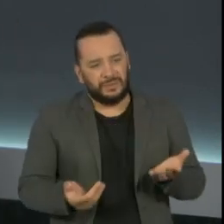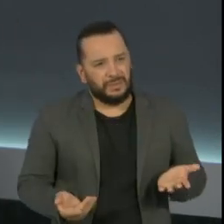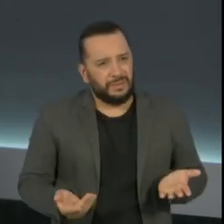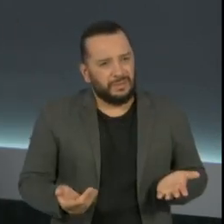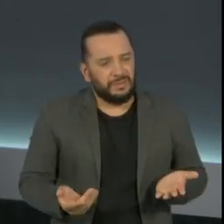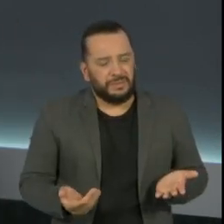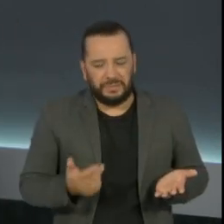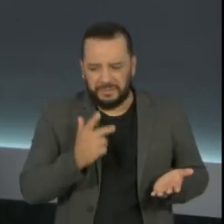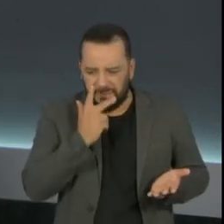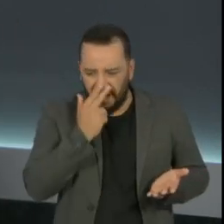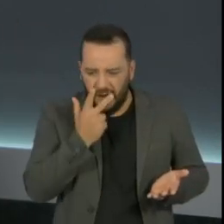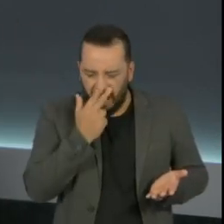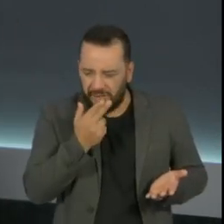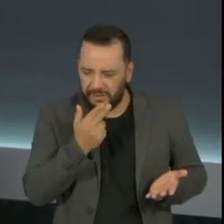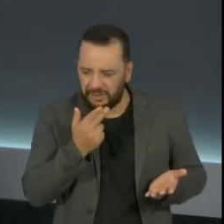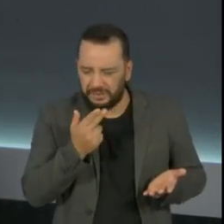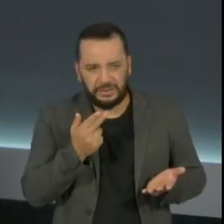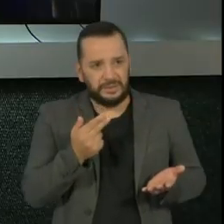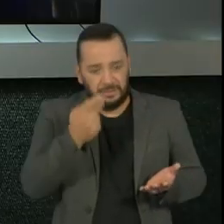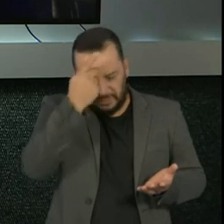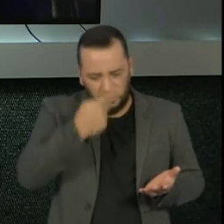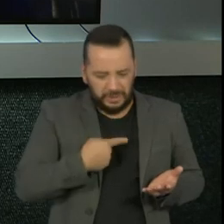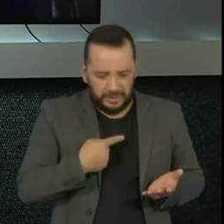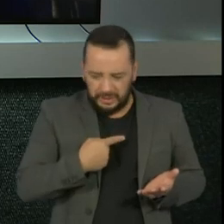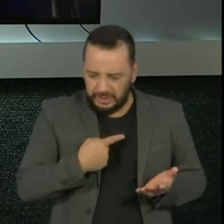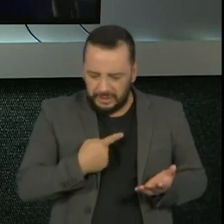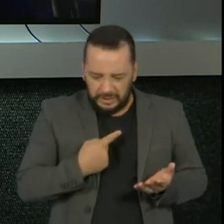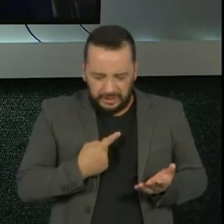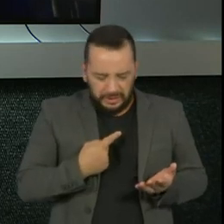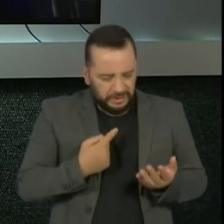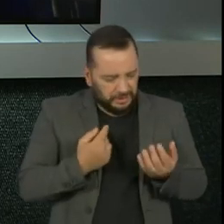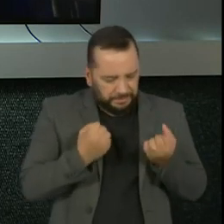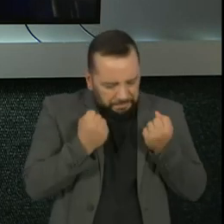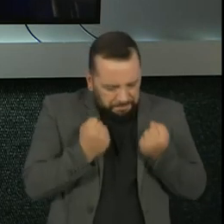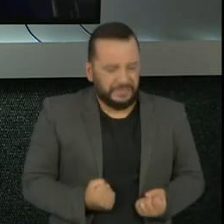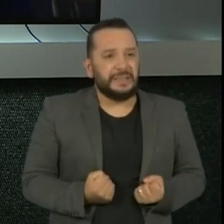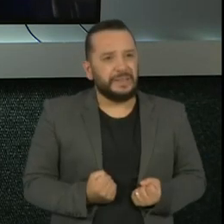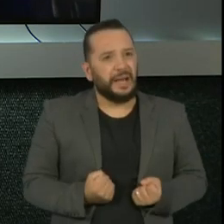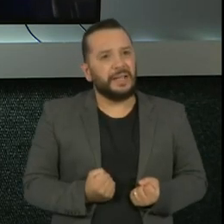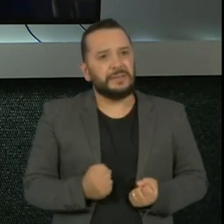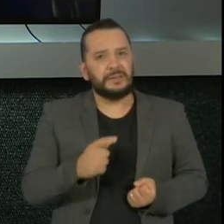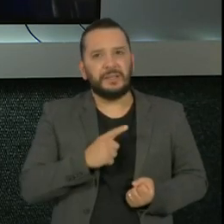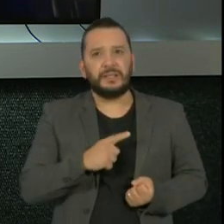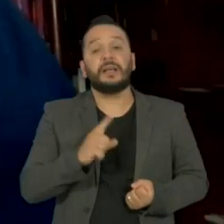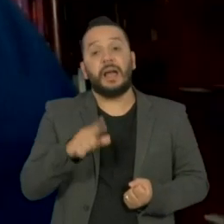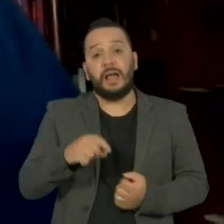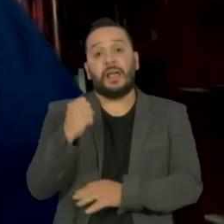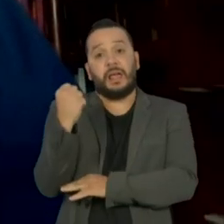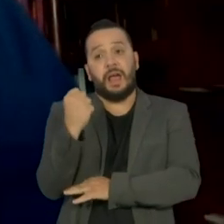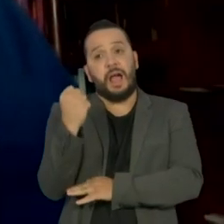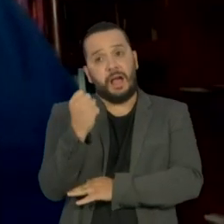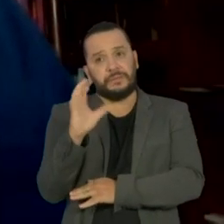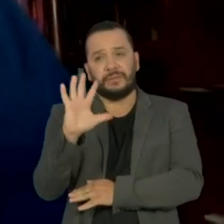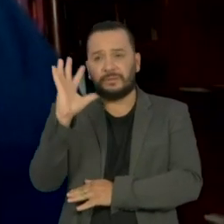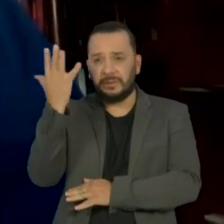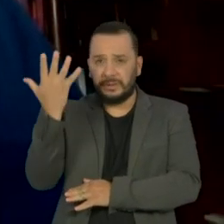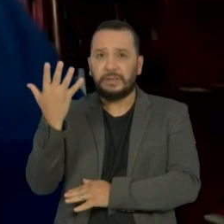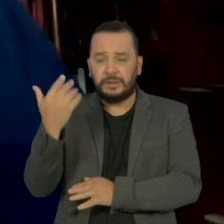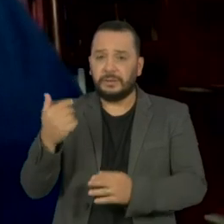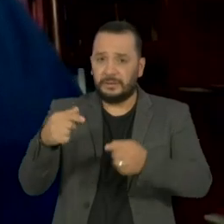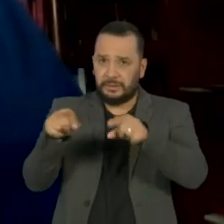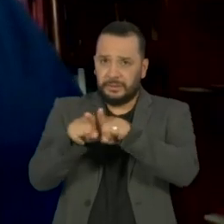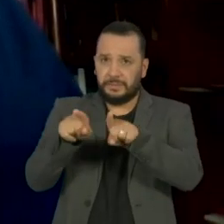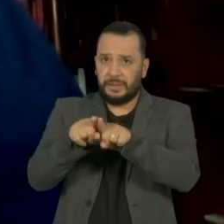Isso coloca um peso ainda maior no indivíduo? Eu acho gravíssimo isso que está acontecendo. De certa forma, explica a nossa